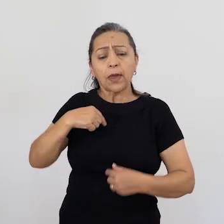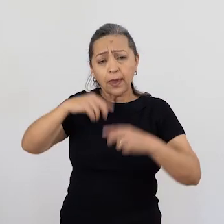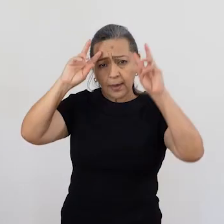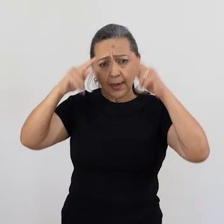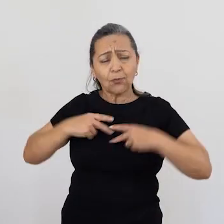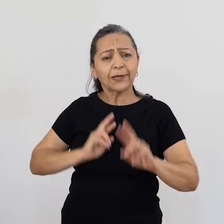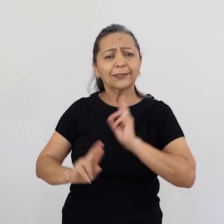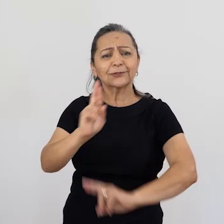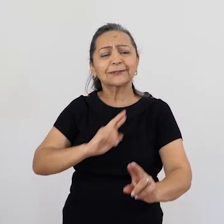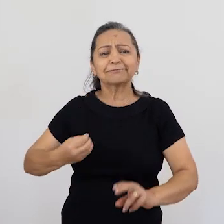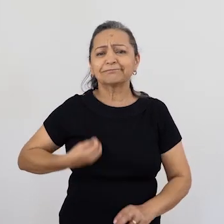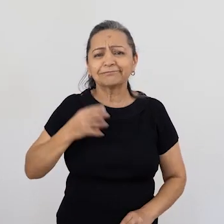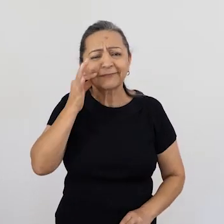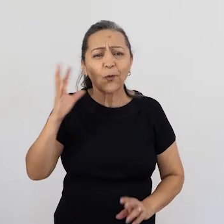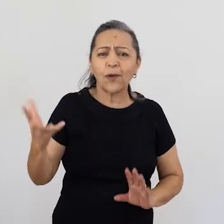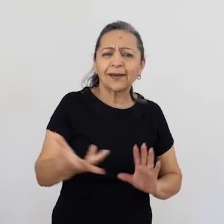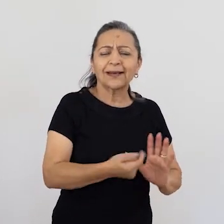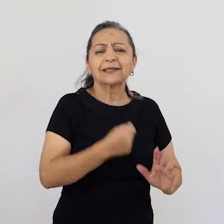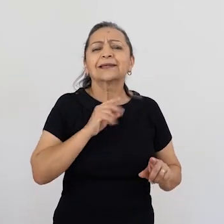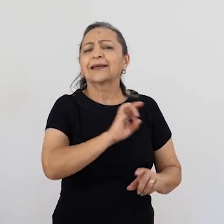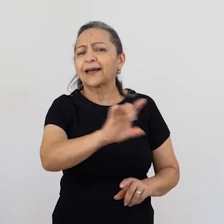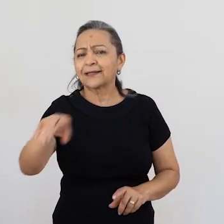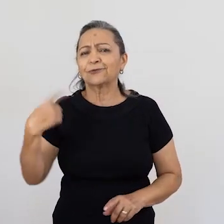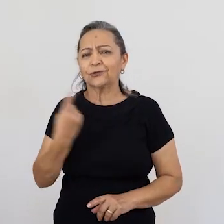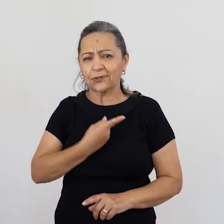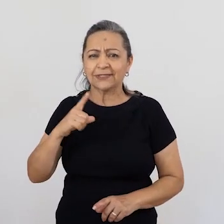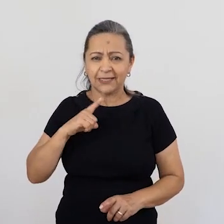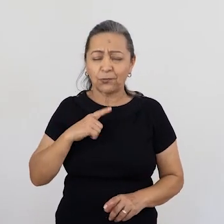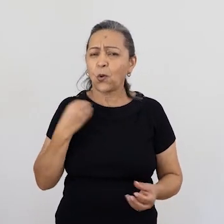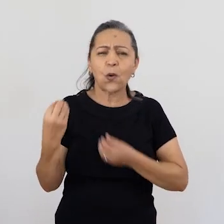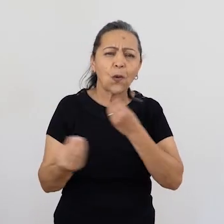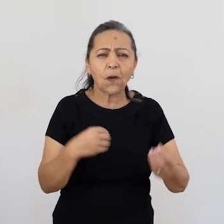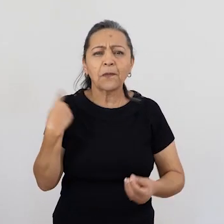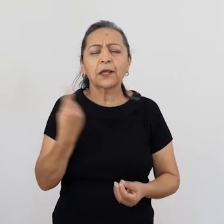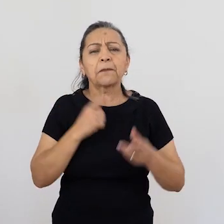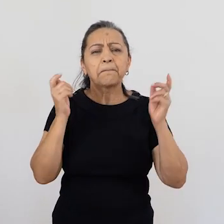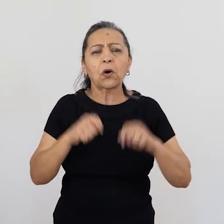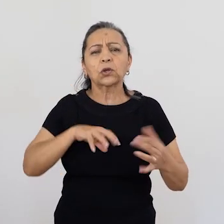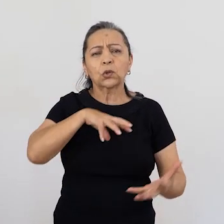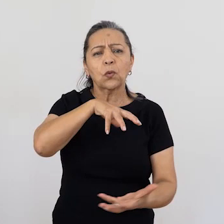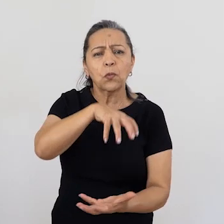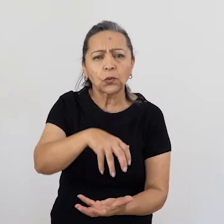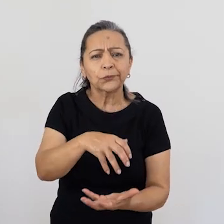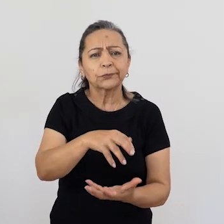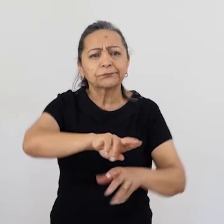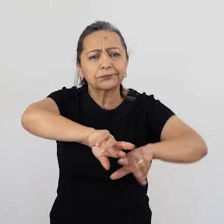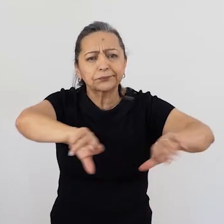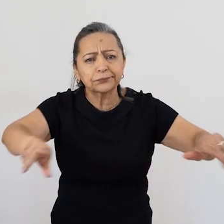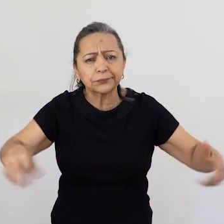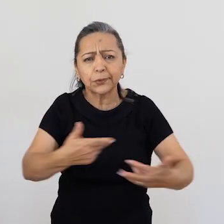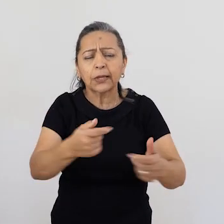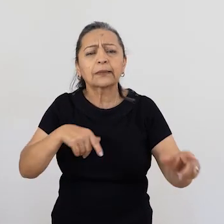essa presença, essa qualidade de presença que cada um de nós traz. Como que a gente pode, no mundo contemporâneo, trabalhar essa